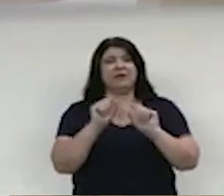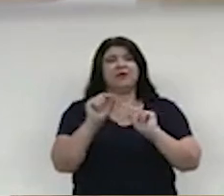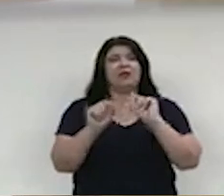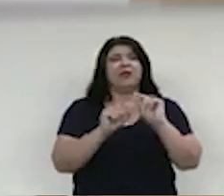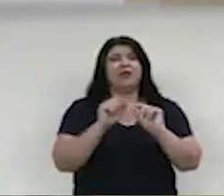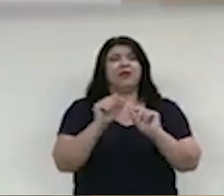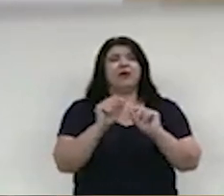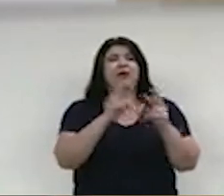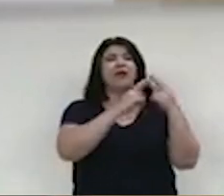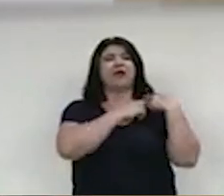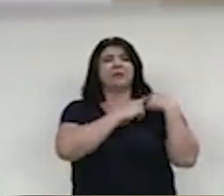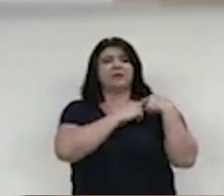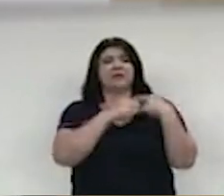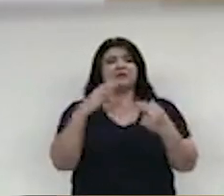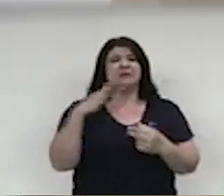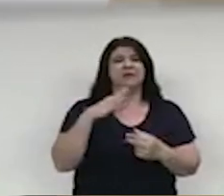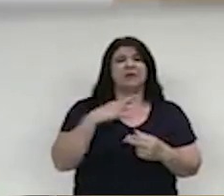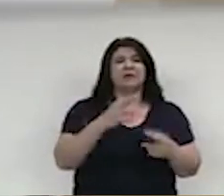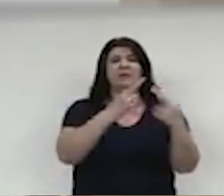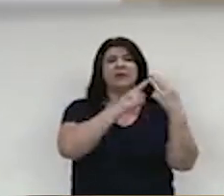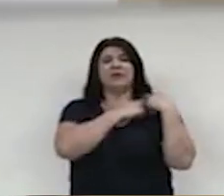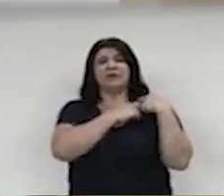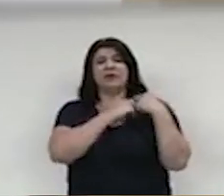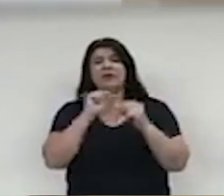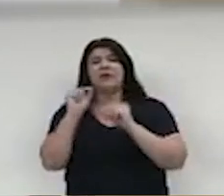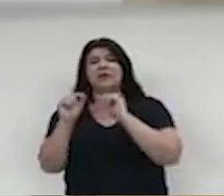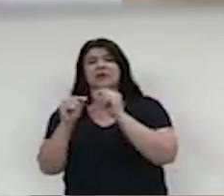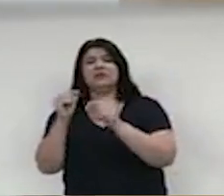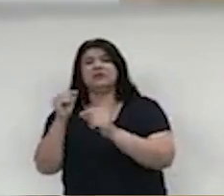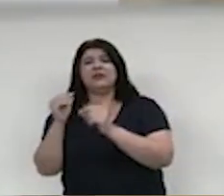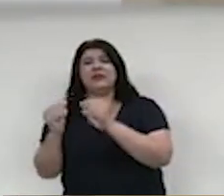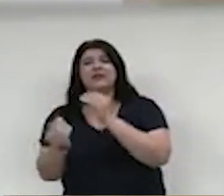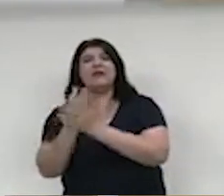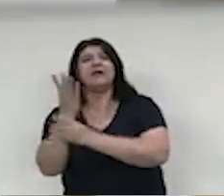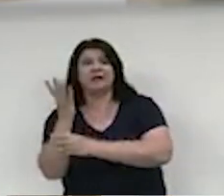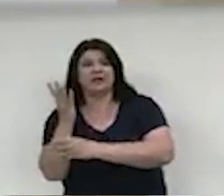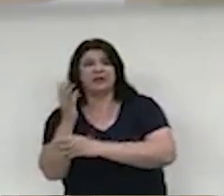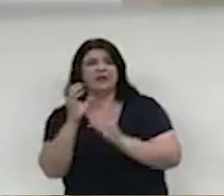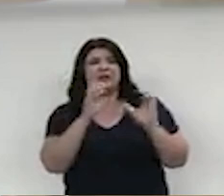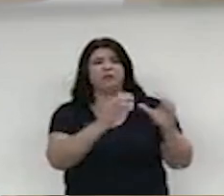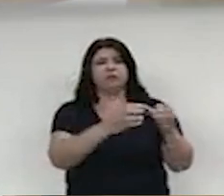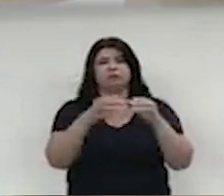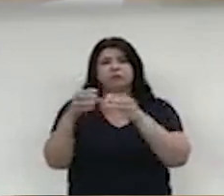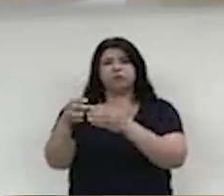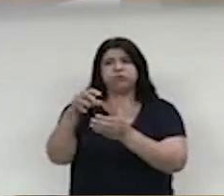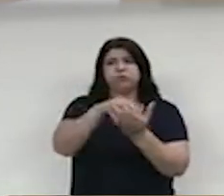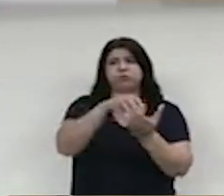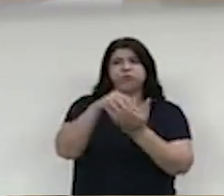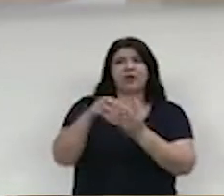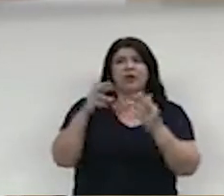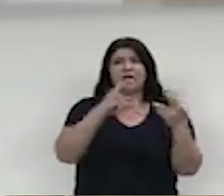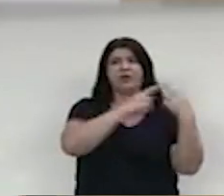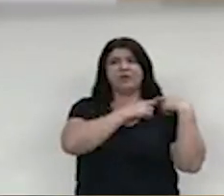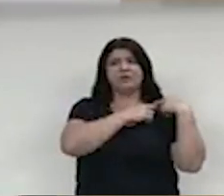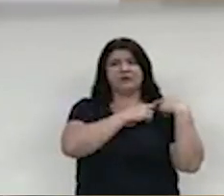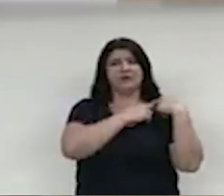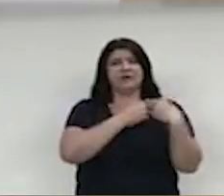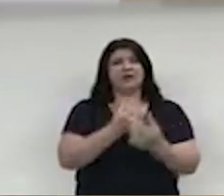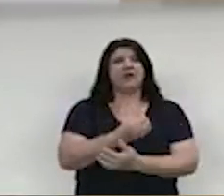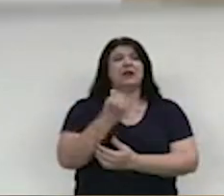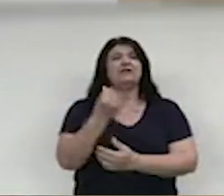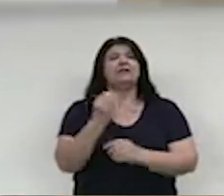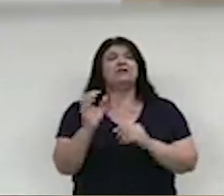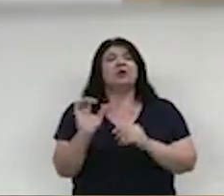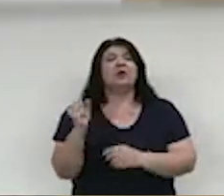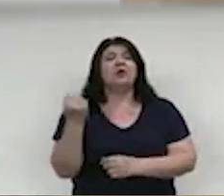municipalidade e com o produtor e cada um dos setores, em cada um dos setores? E seis. Quais